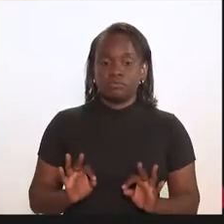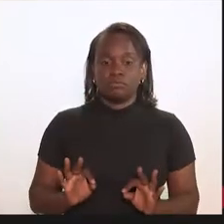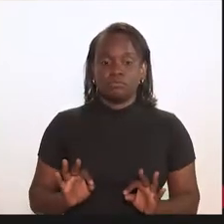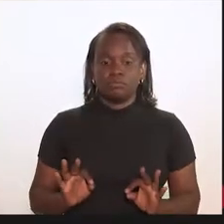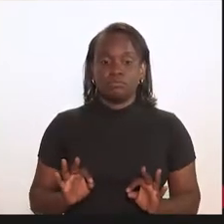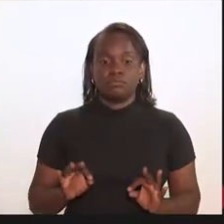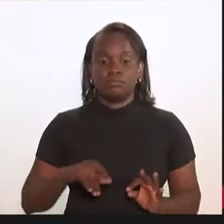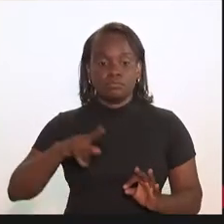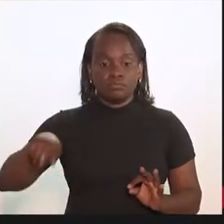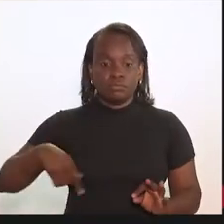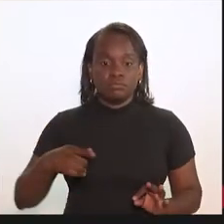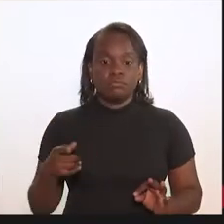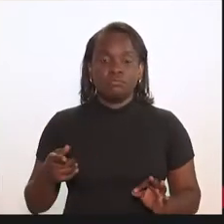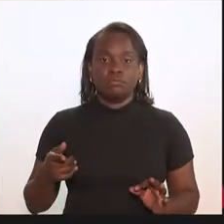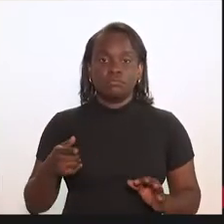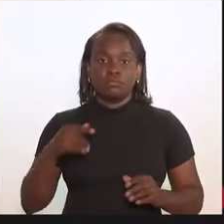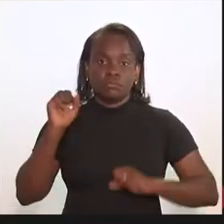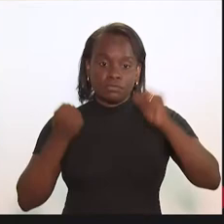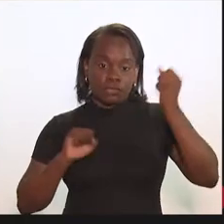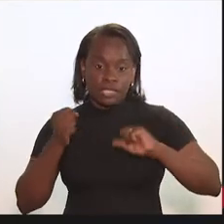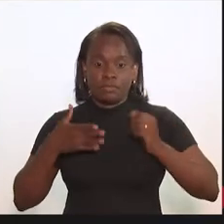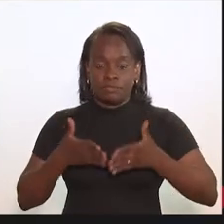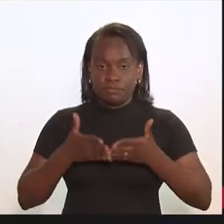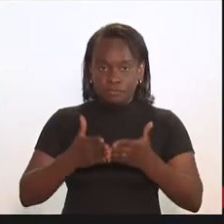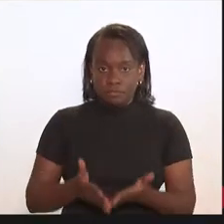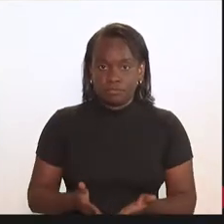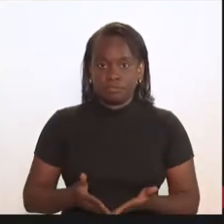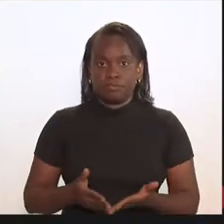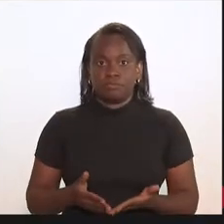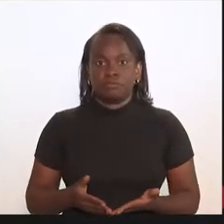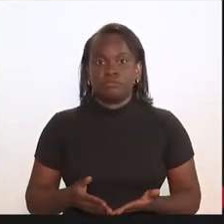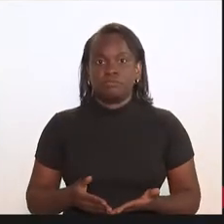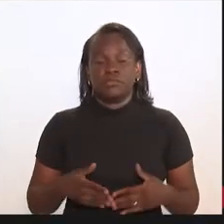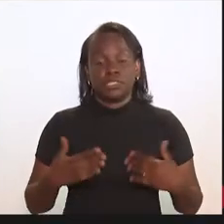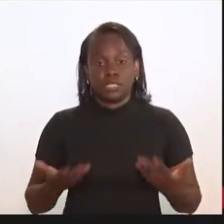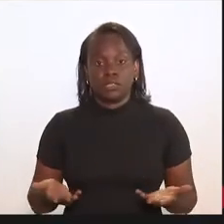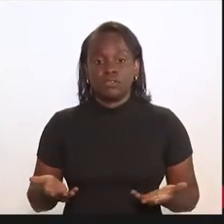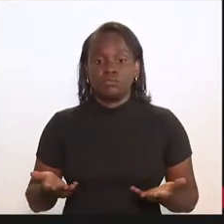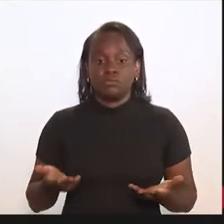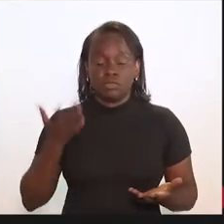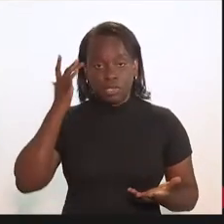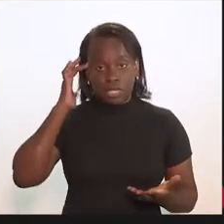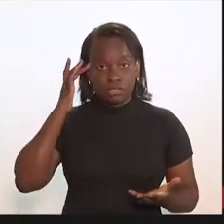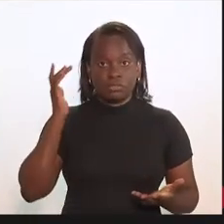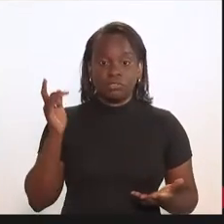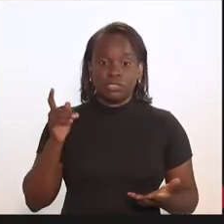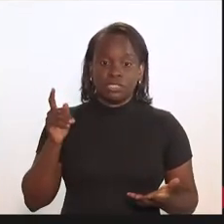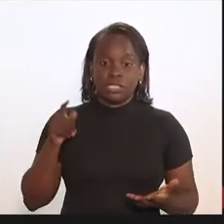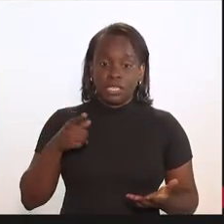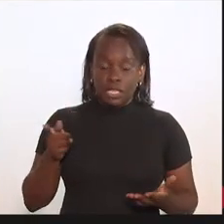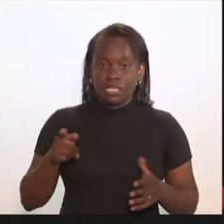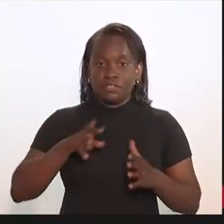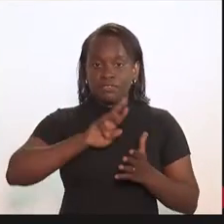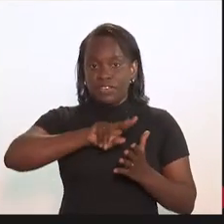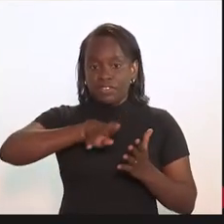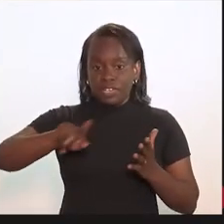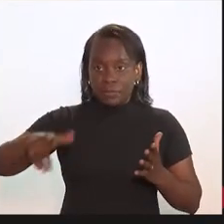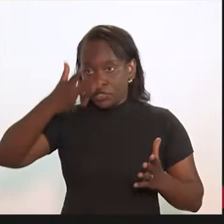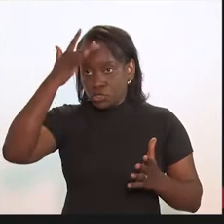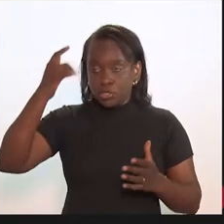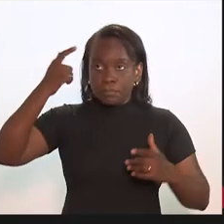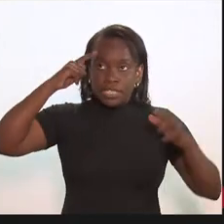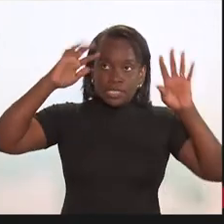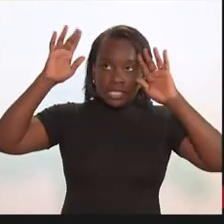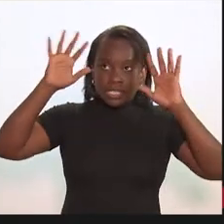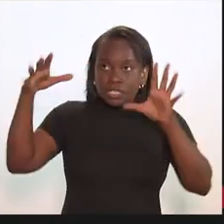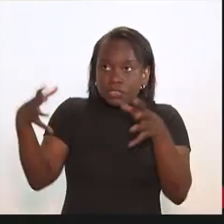da nossa indústria naval. Então, acho que essas várias cabeças